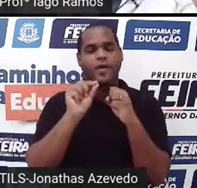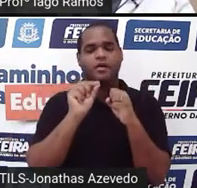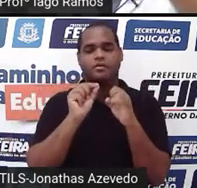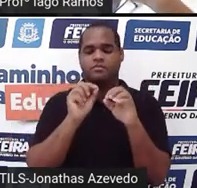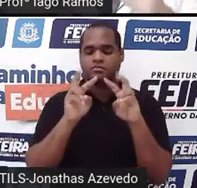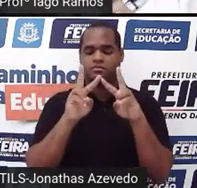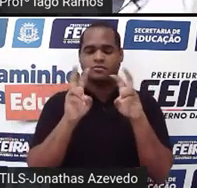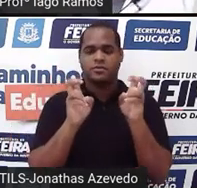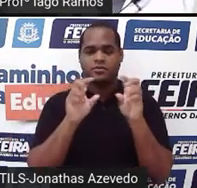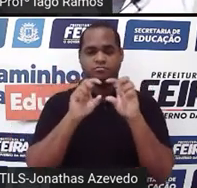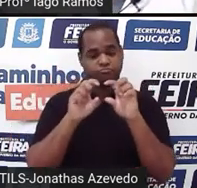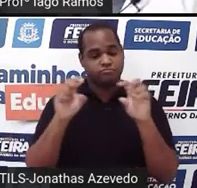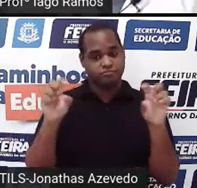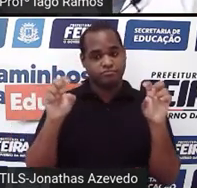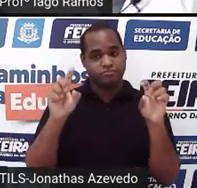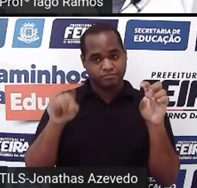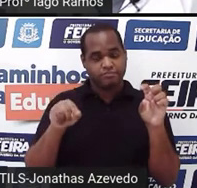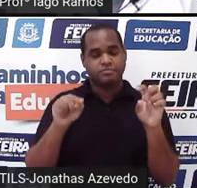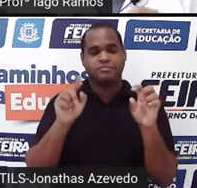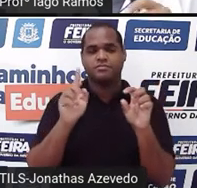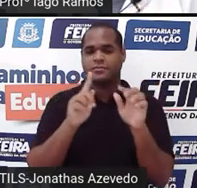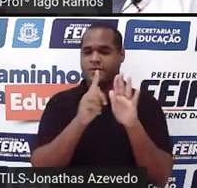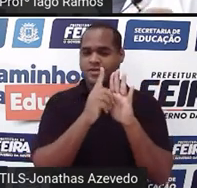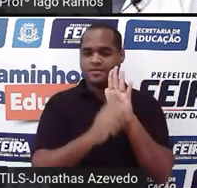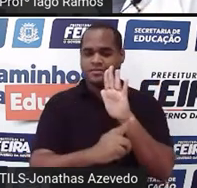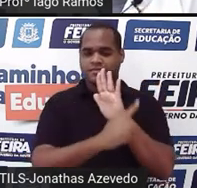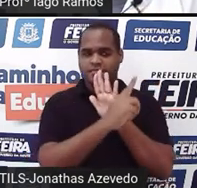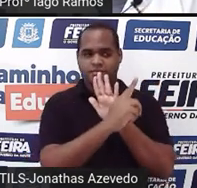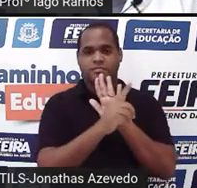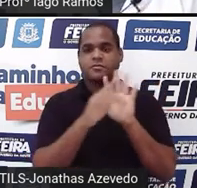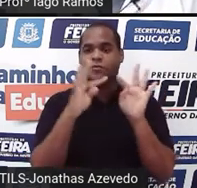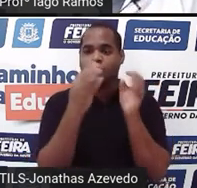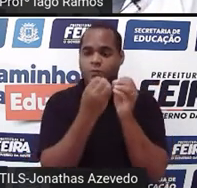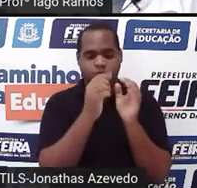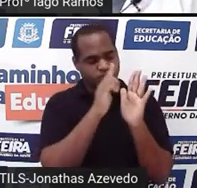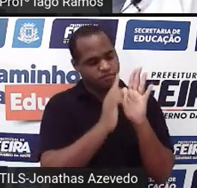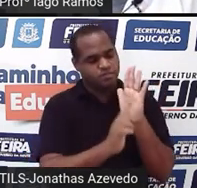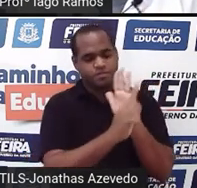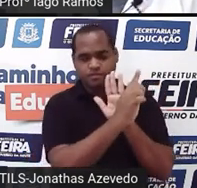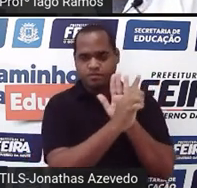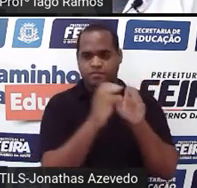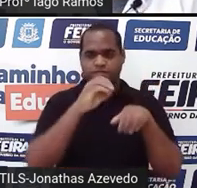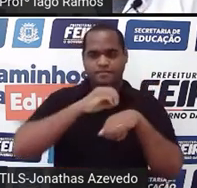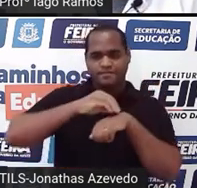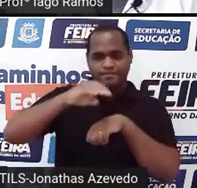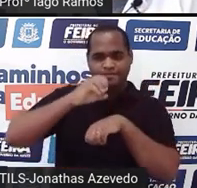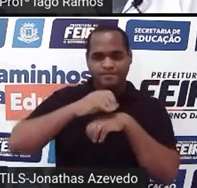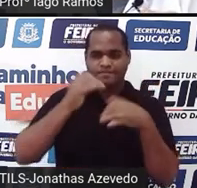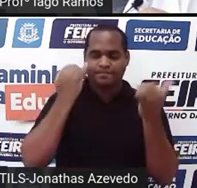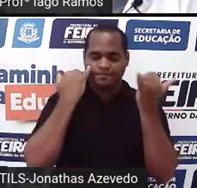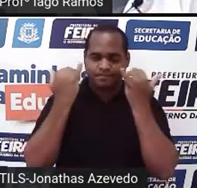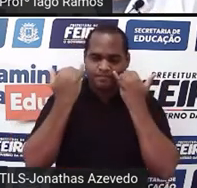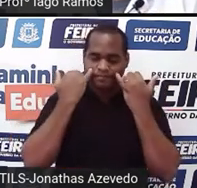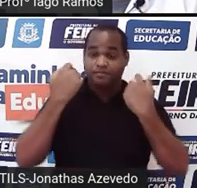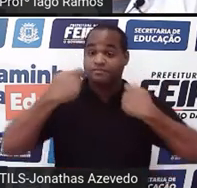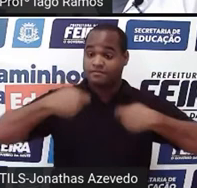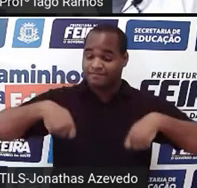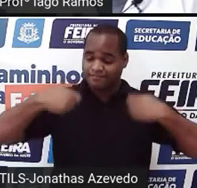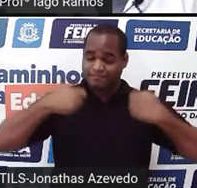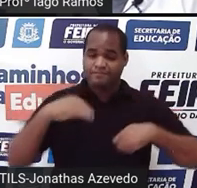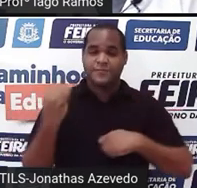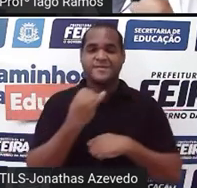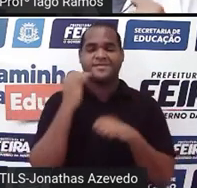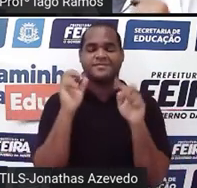desse gráfico, tá? Então, todo gráfico que traz aí informações, ele precisa ter o título.